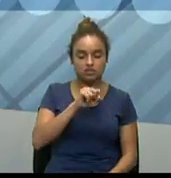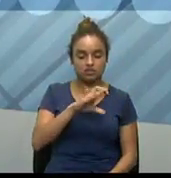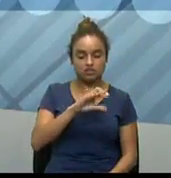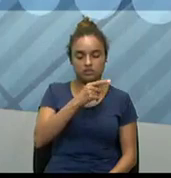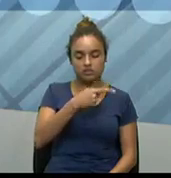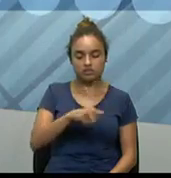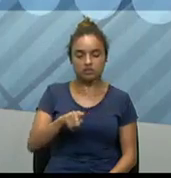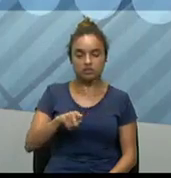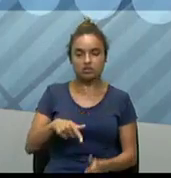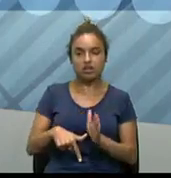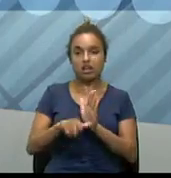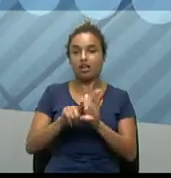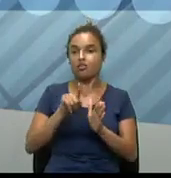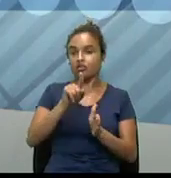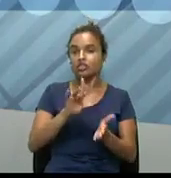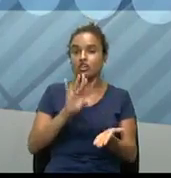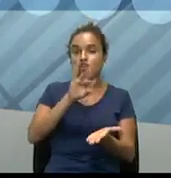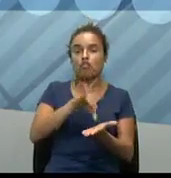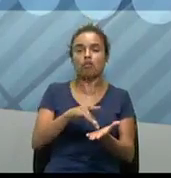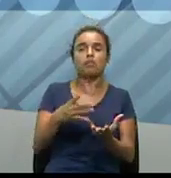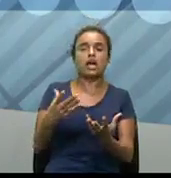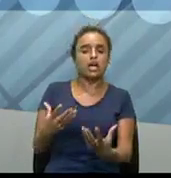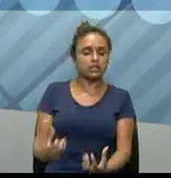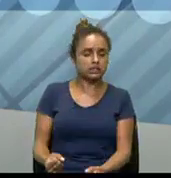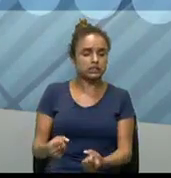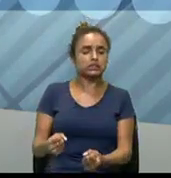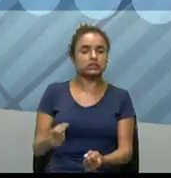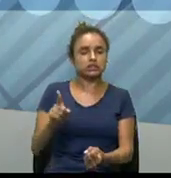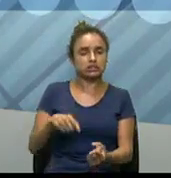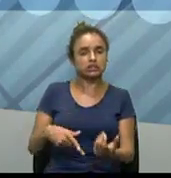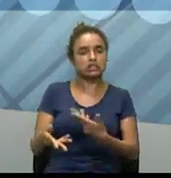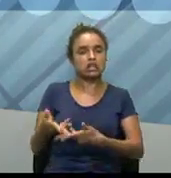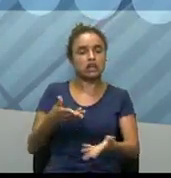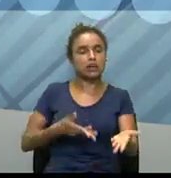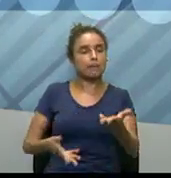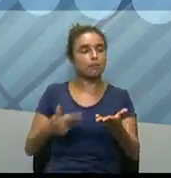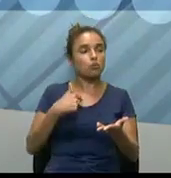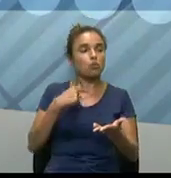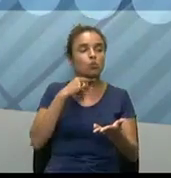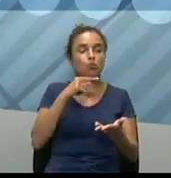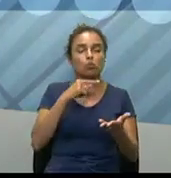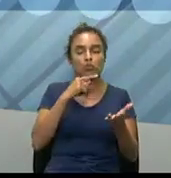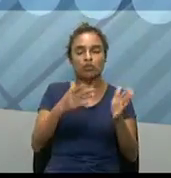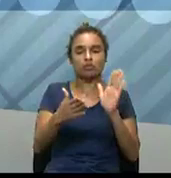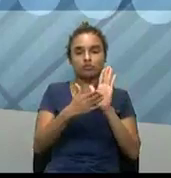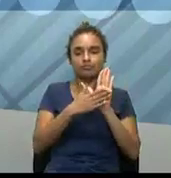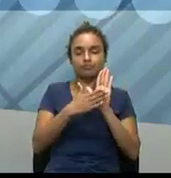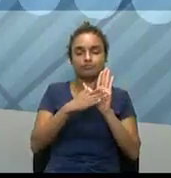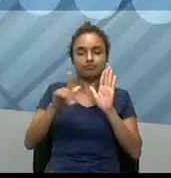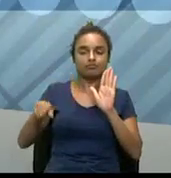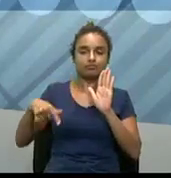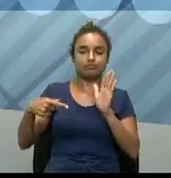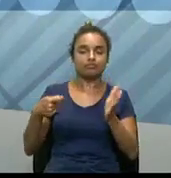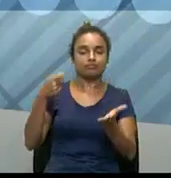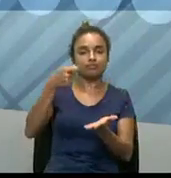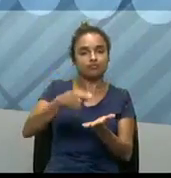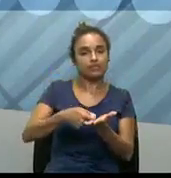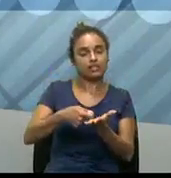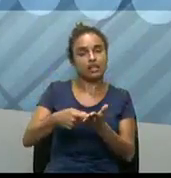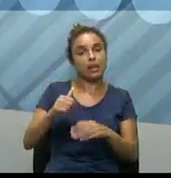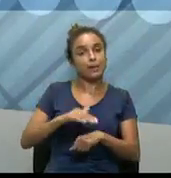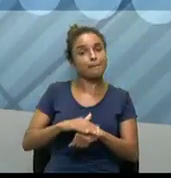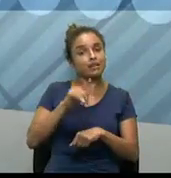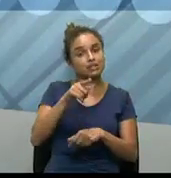confirmar até porque, né? Então, eu não consigo, né? Então, contestar algum pagamento após